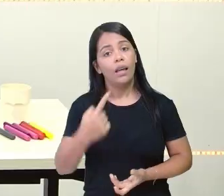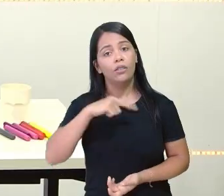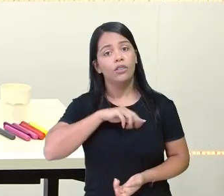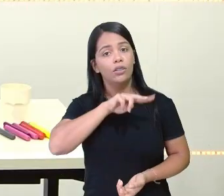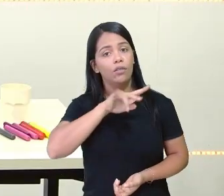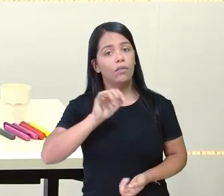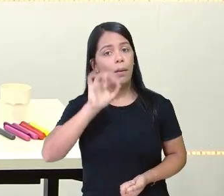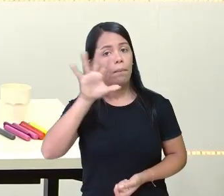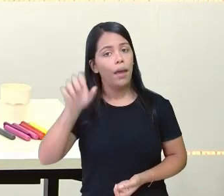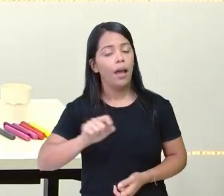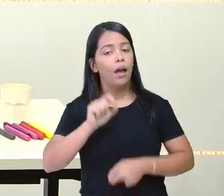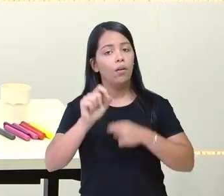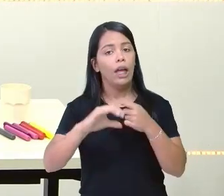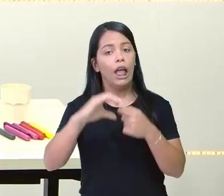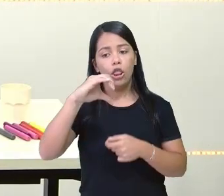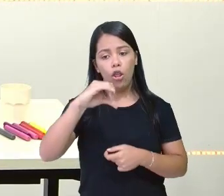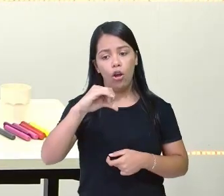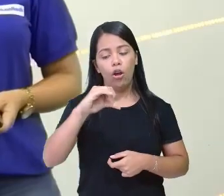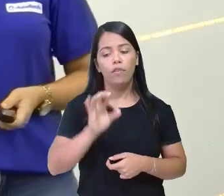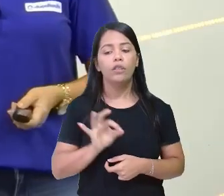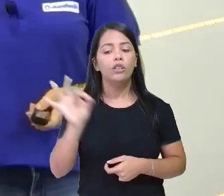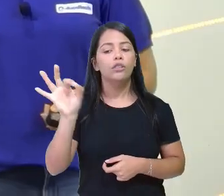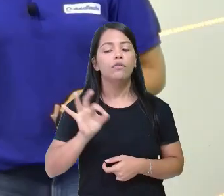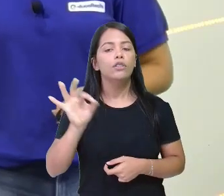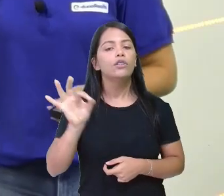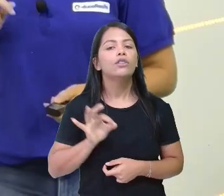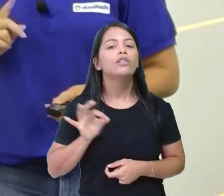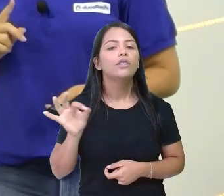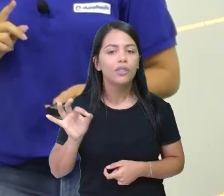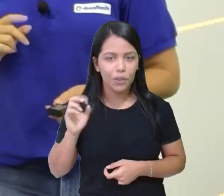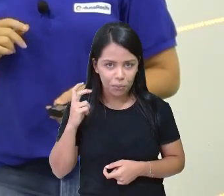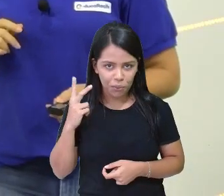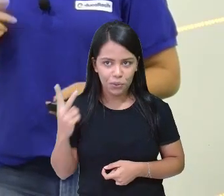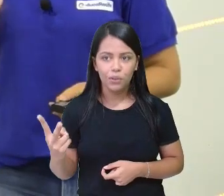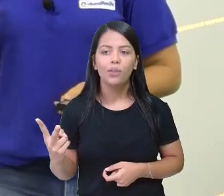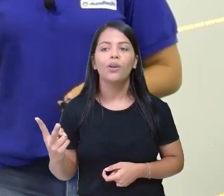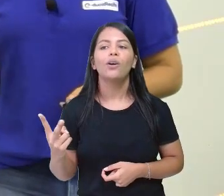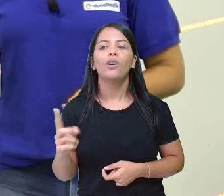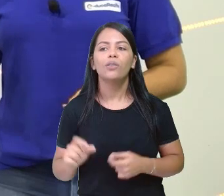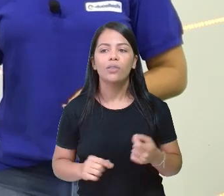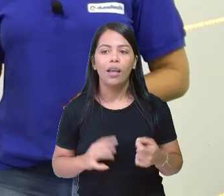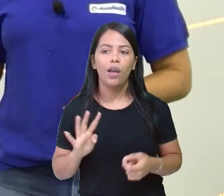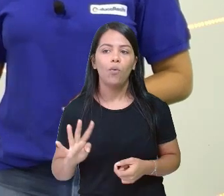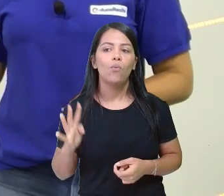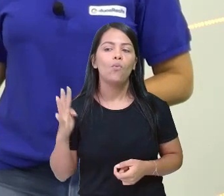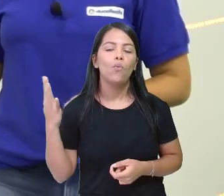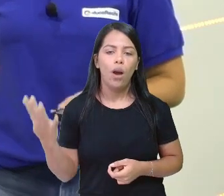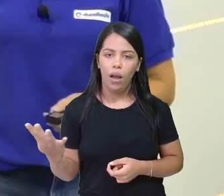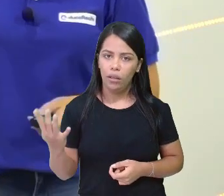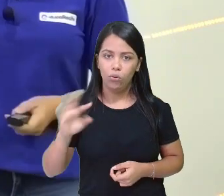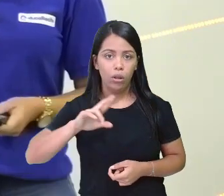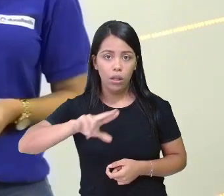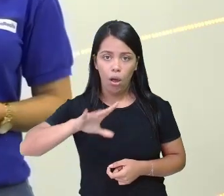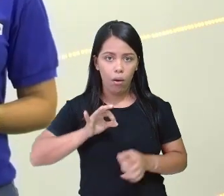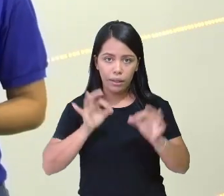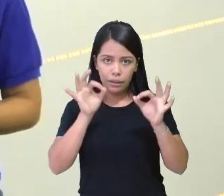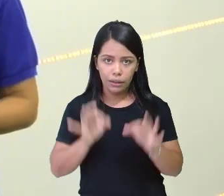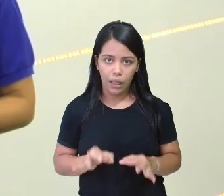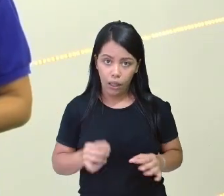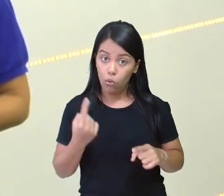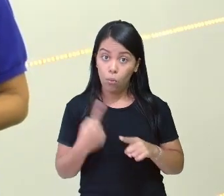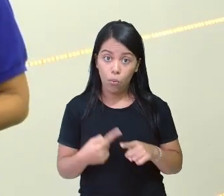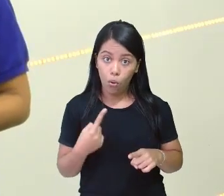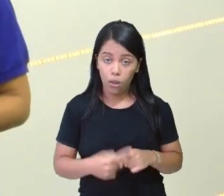pegar o nove, dividir por dois, e a gente acabou de descobrir que esse resultado, né, não é exato. Por quê?